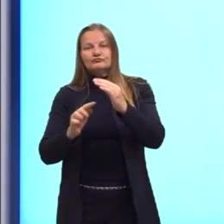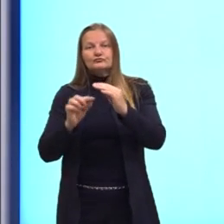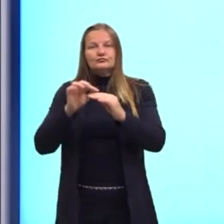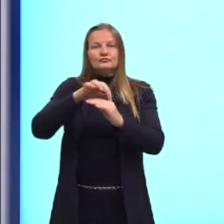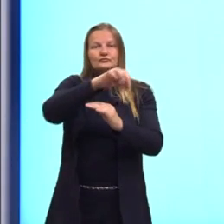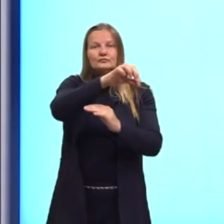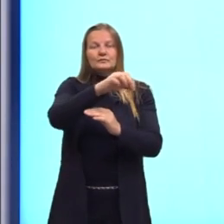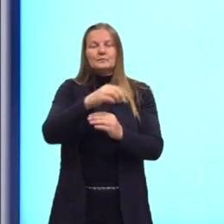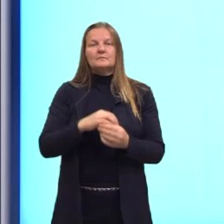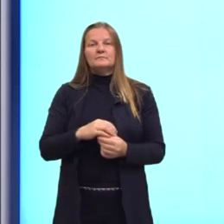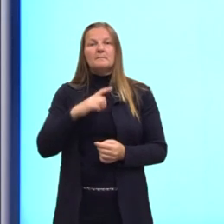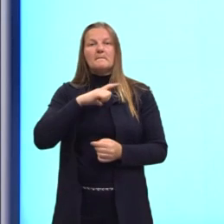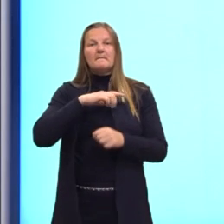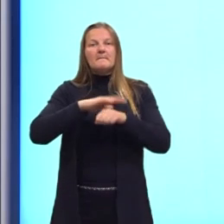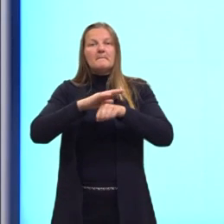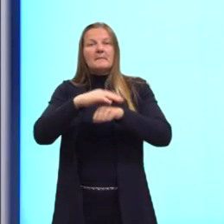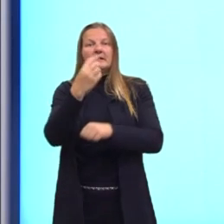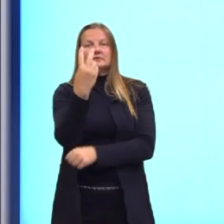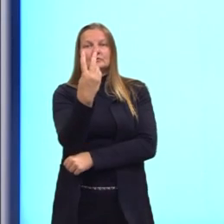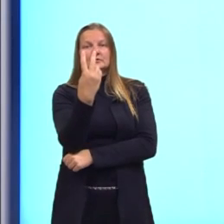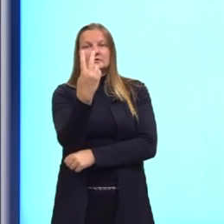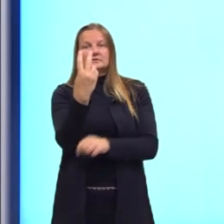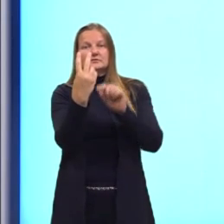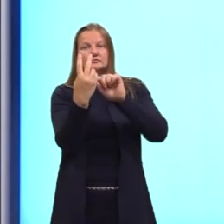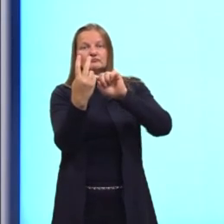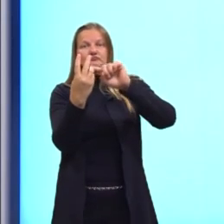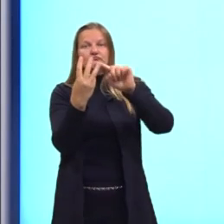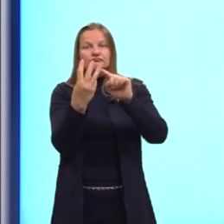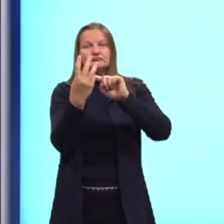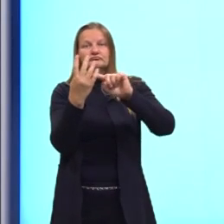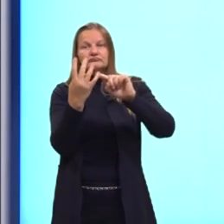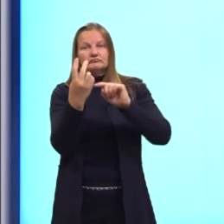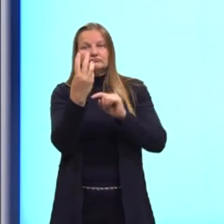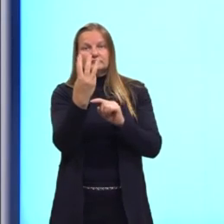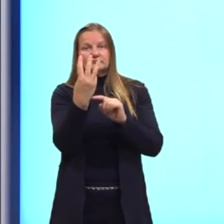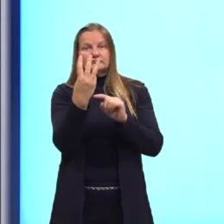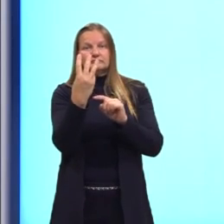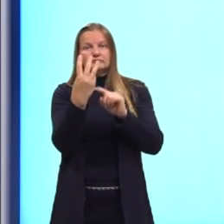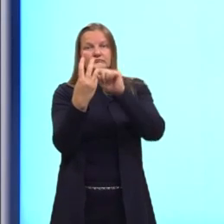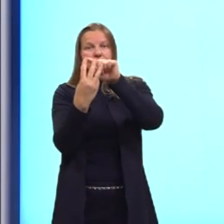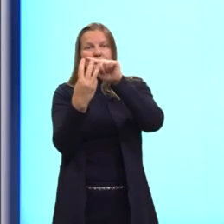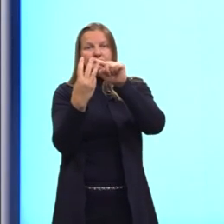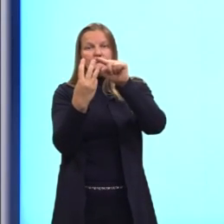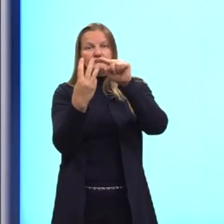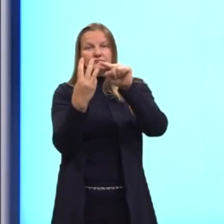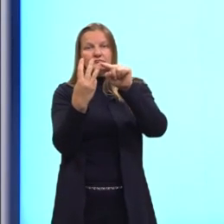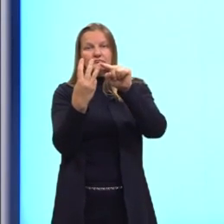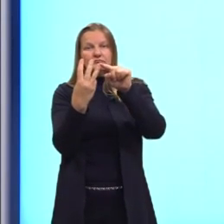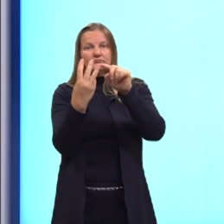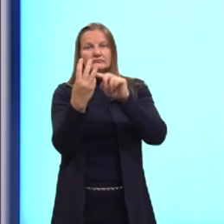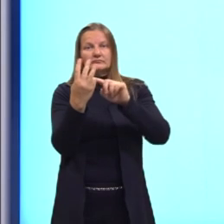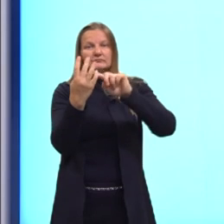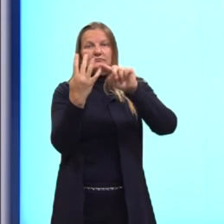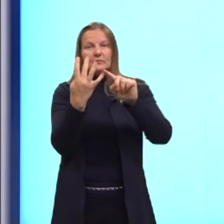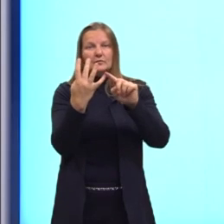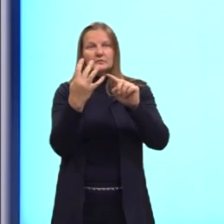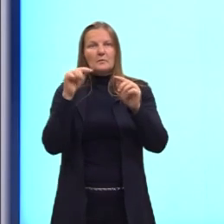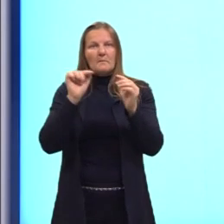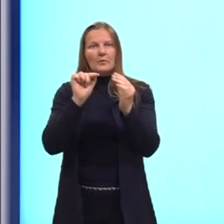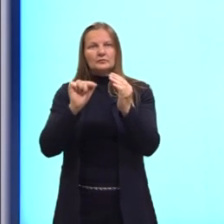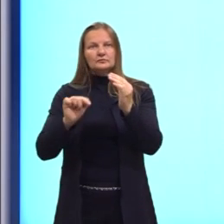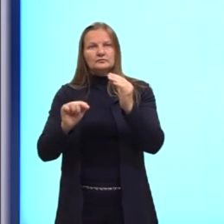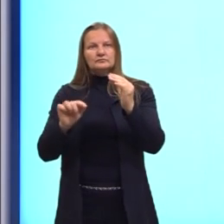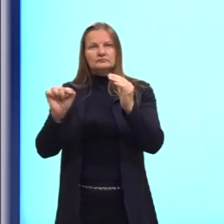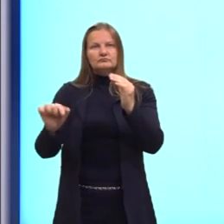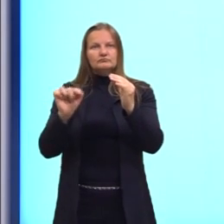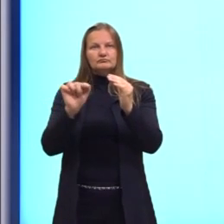corte o nosso poliedro em mais do que dois pontos, nesse caso cortou em um, dois, três, quatro pontos, aí